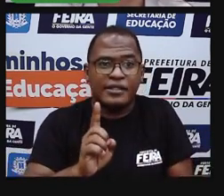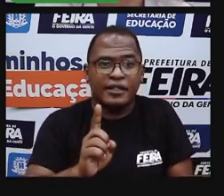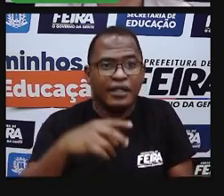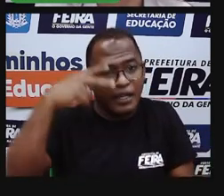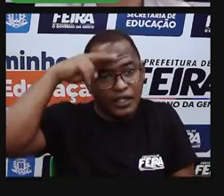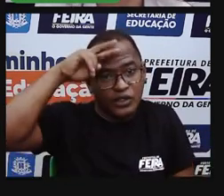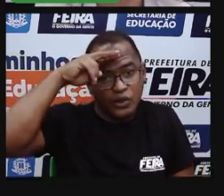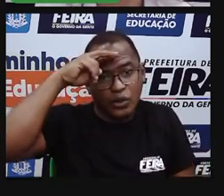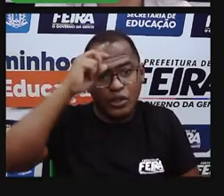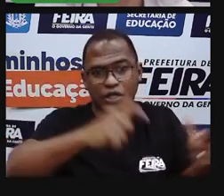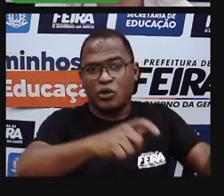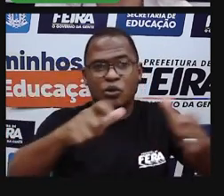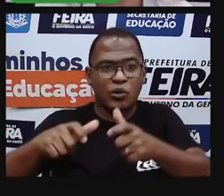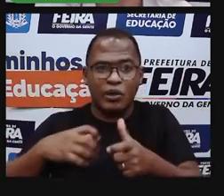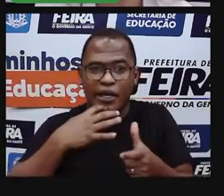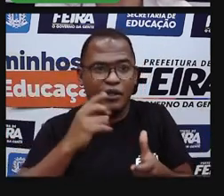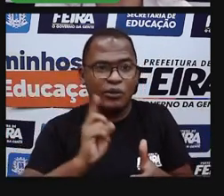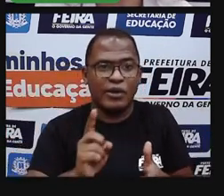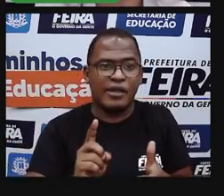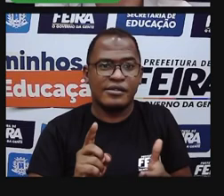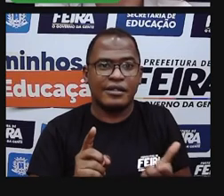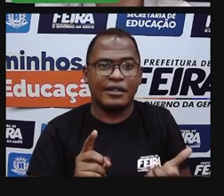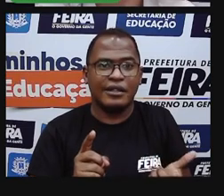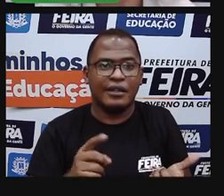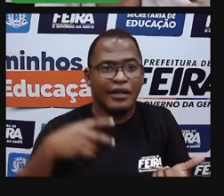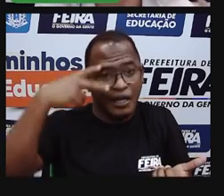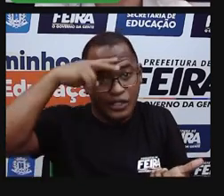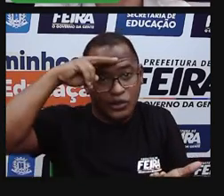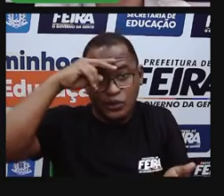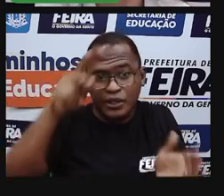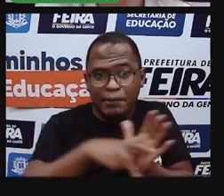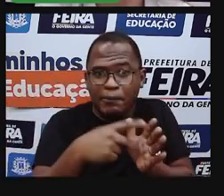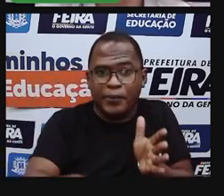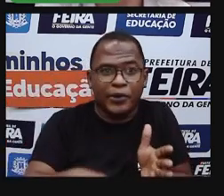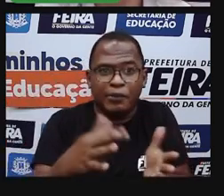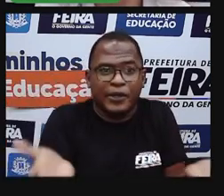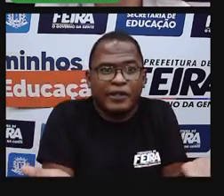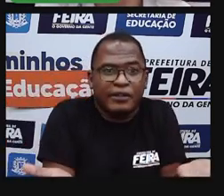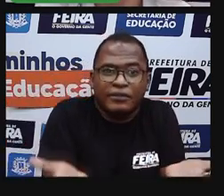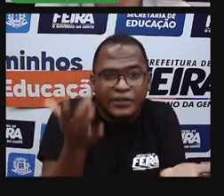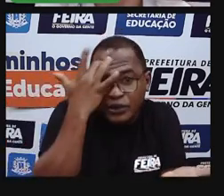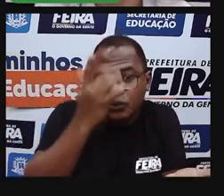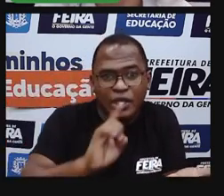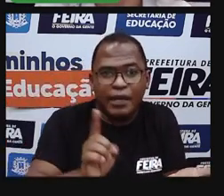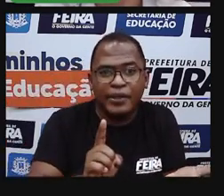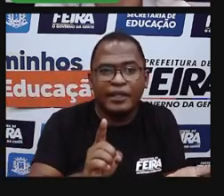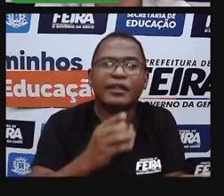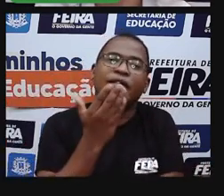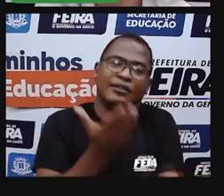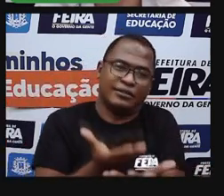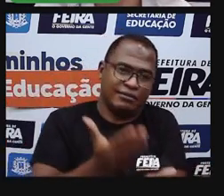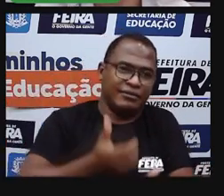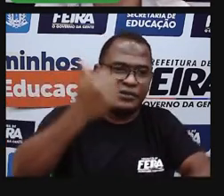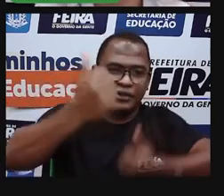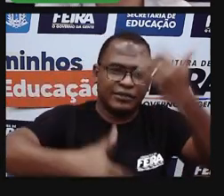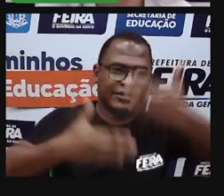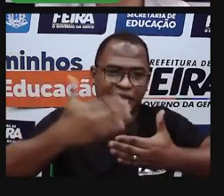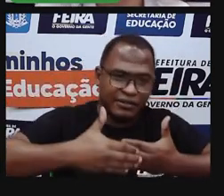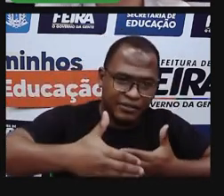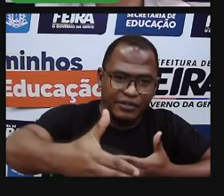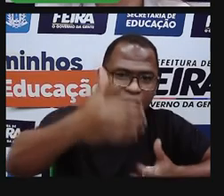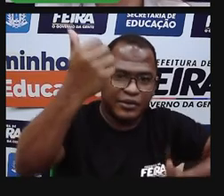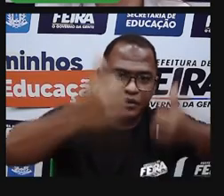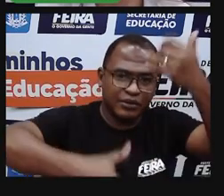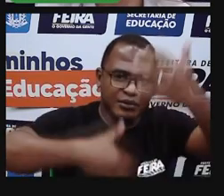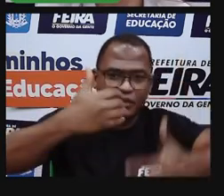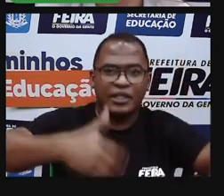bairros, o nosso hino, a história de como se constituiu a nossa cidade, tá bom? Então, nas próximas aulas a gente vai